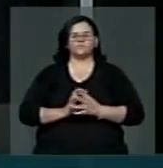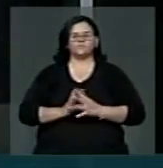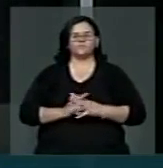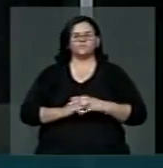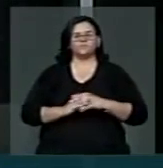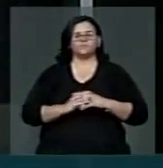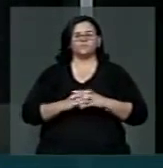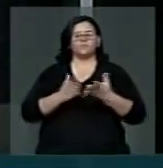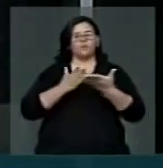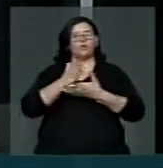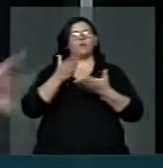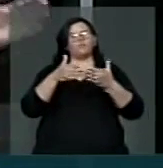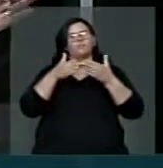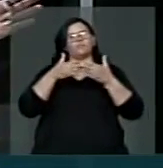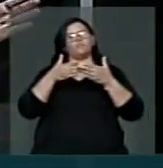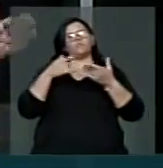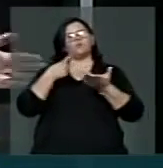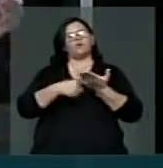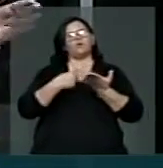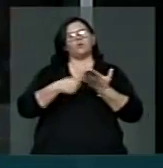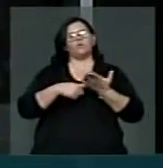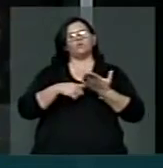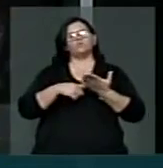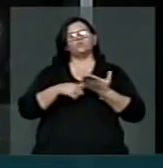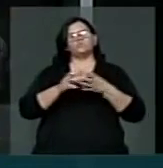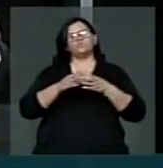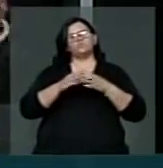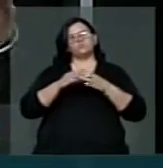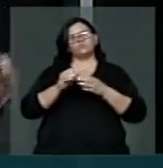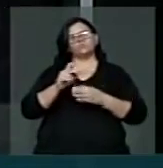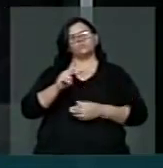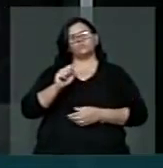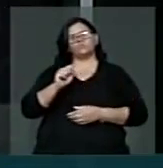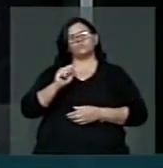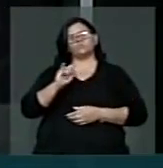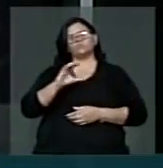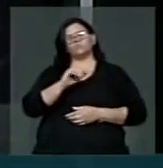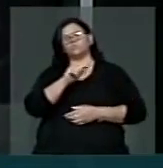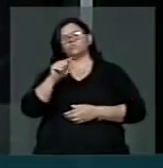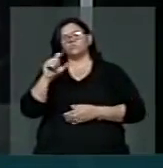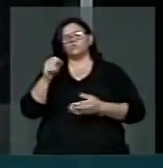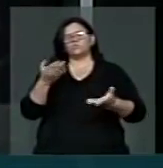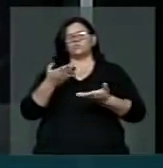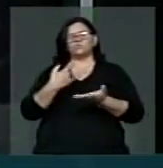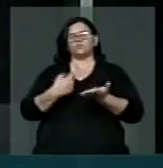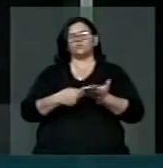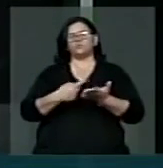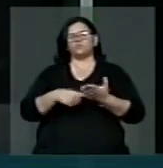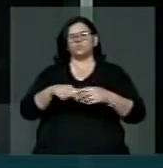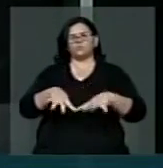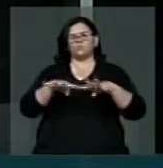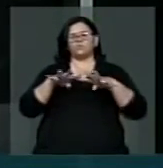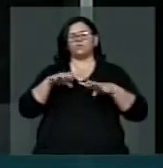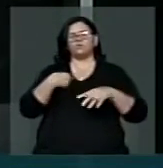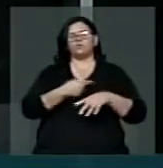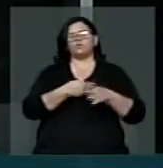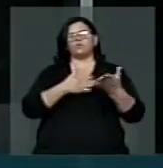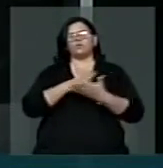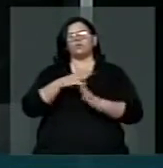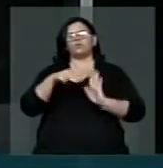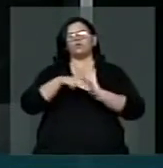E que o acordo, senhor presidente, é um apelo à oposição que foi feito na comissão, possa ser reproduzido aqui no plenário e que a gente possa aprovar a MP